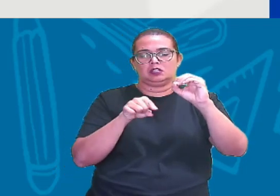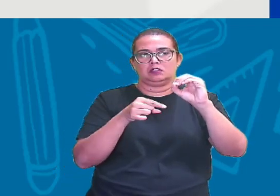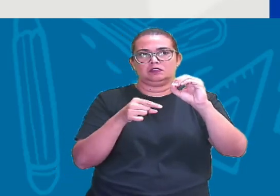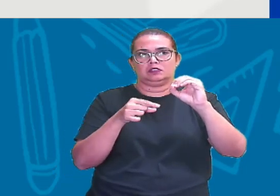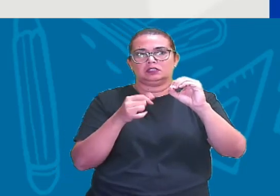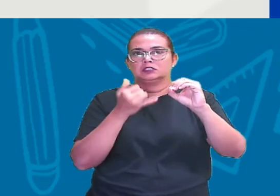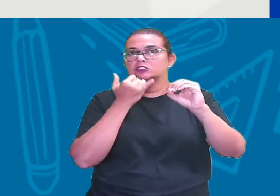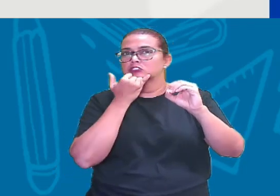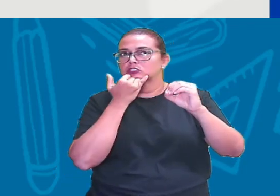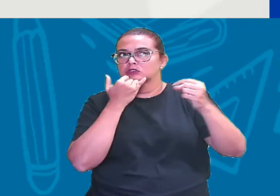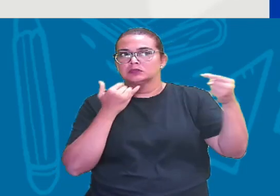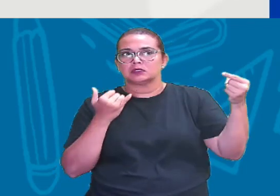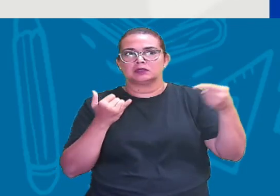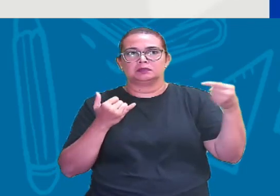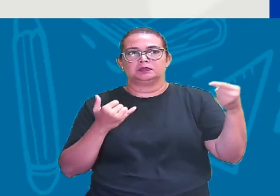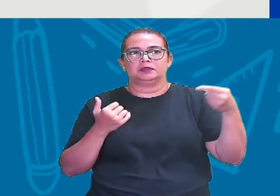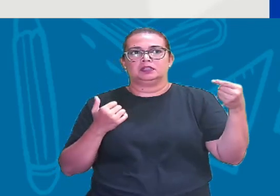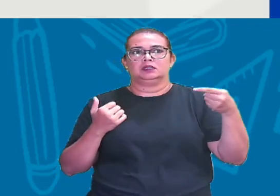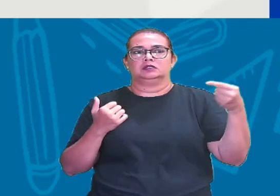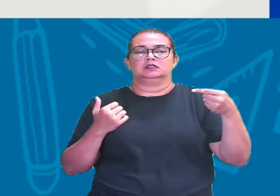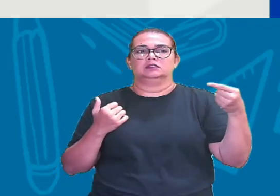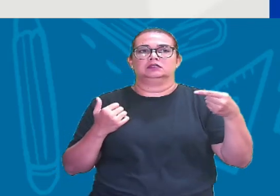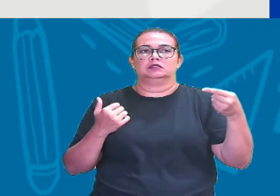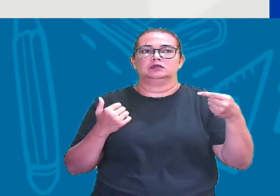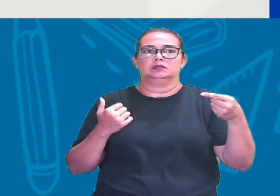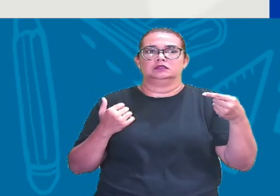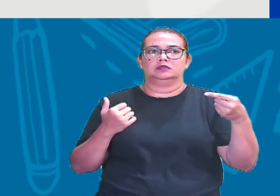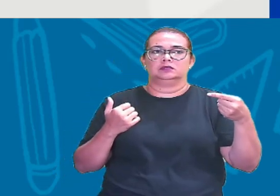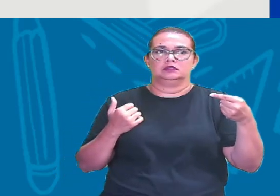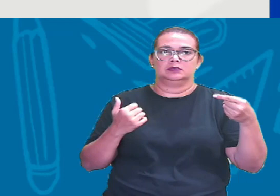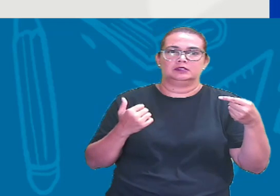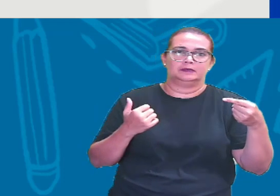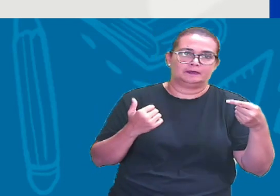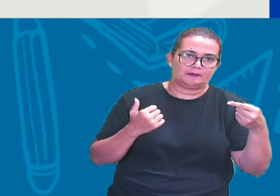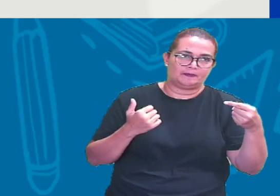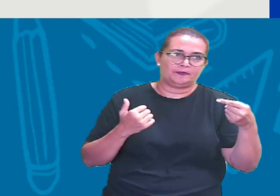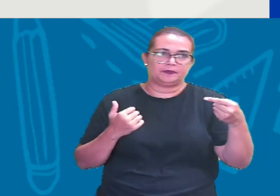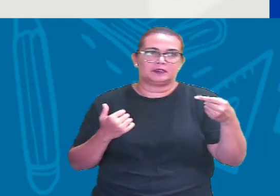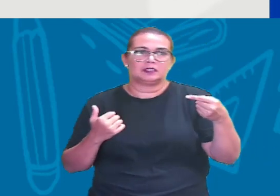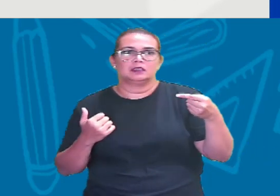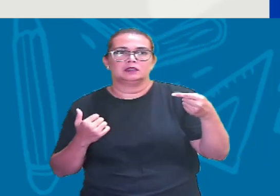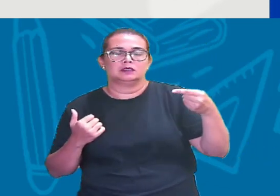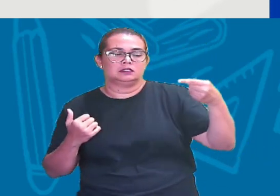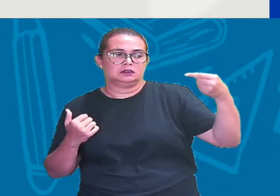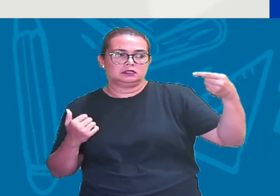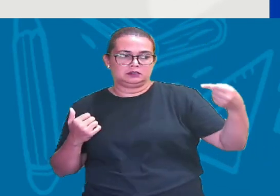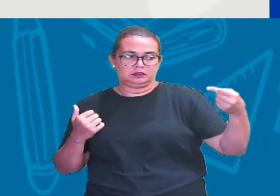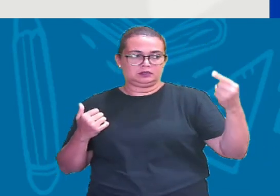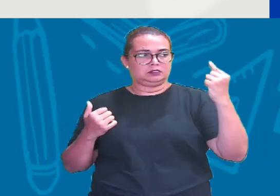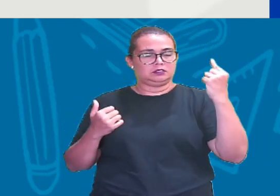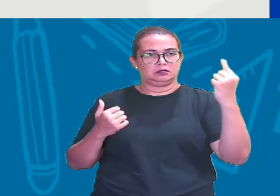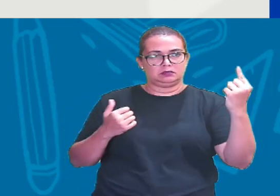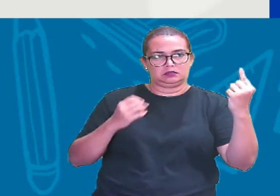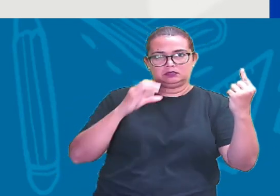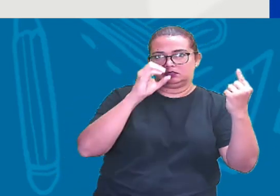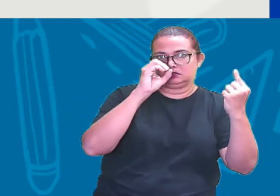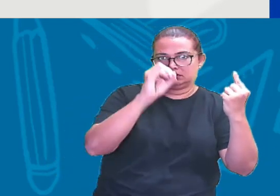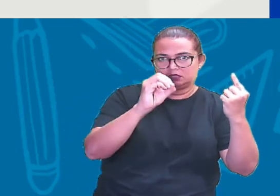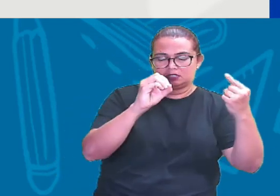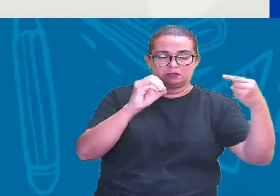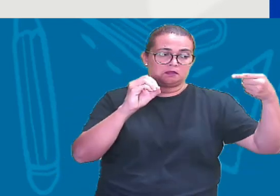Esqueci de botar Só o tracinho Tá? Veja que ele está Entre o 0 E o 1 Negativo Tá?